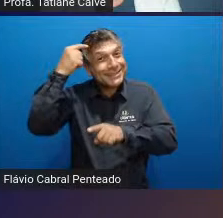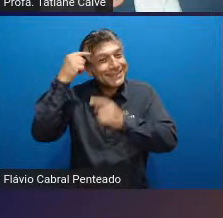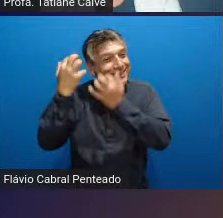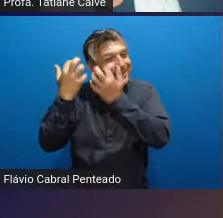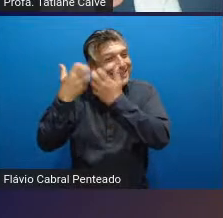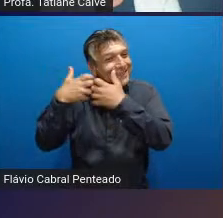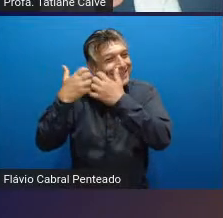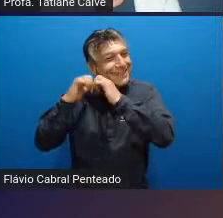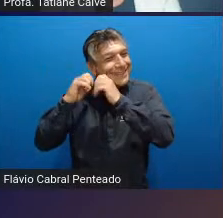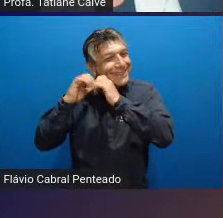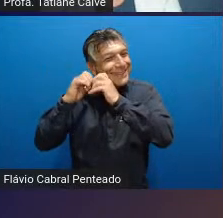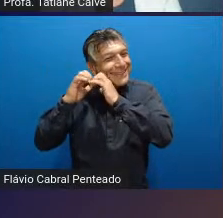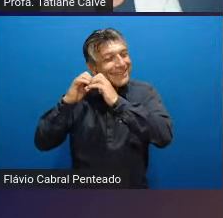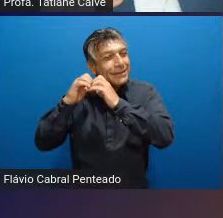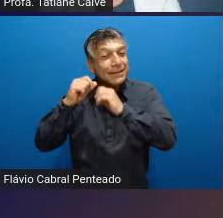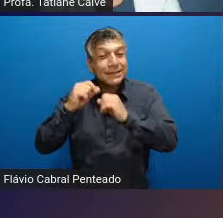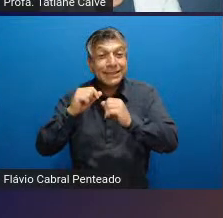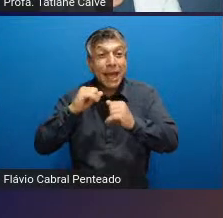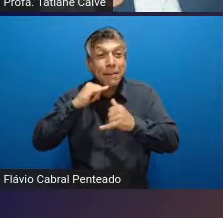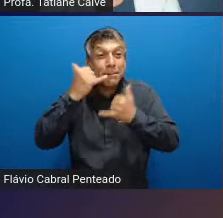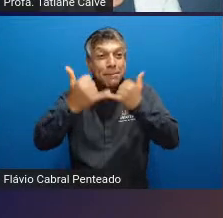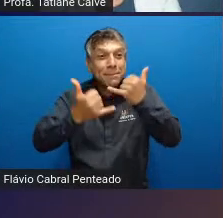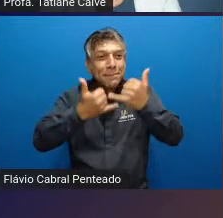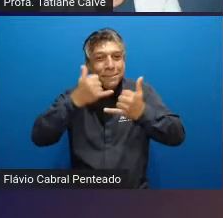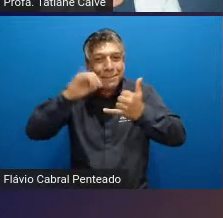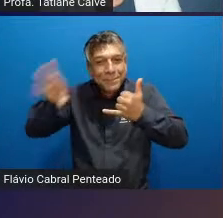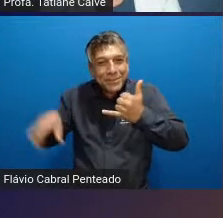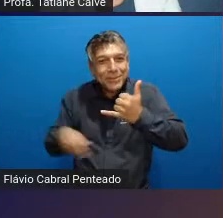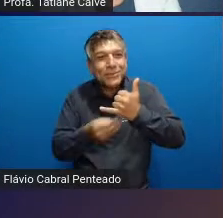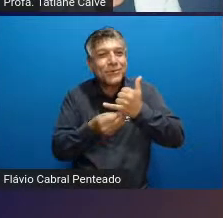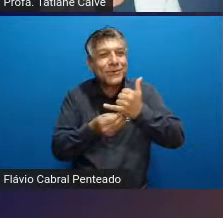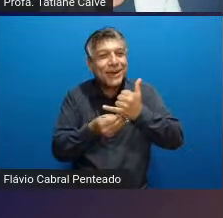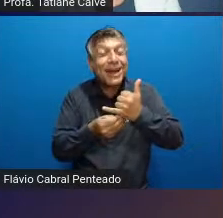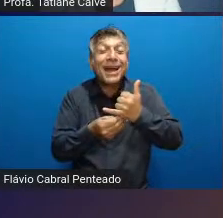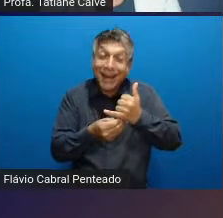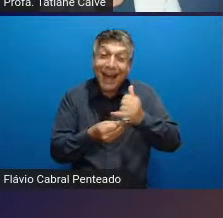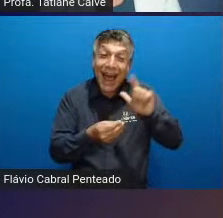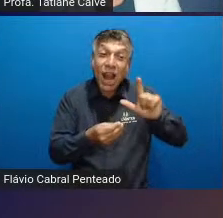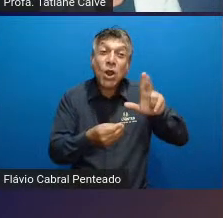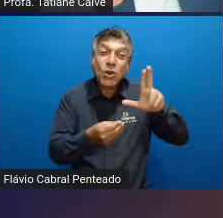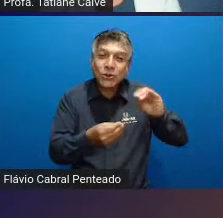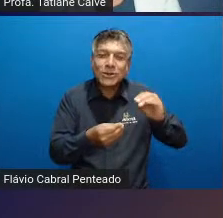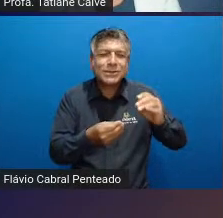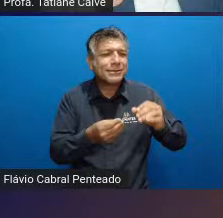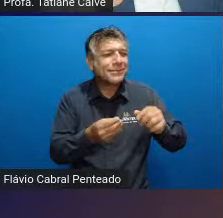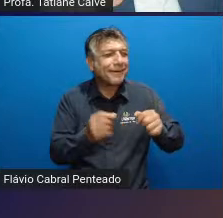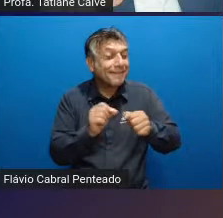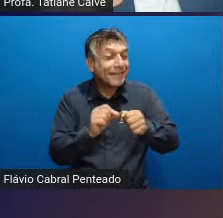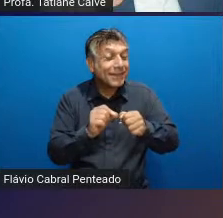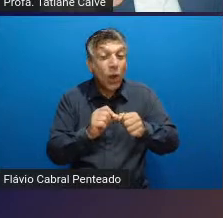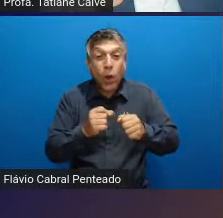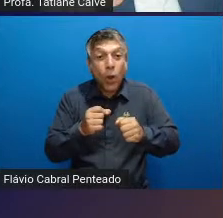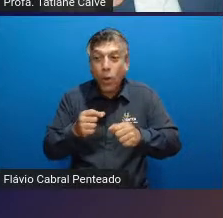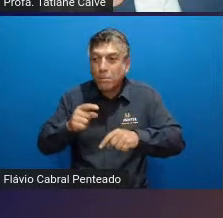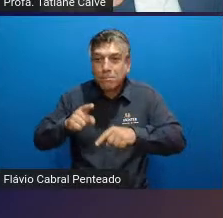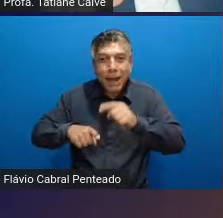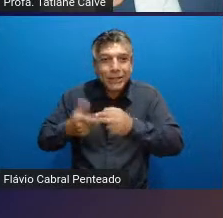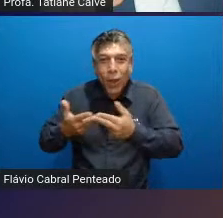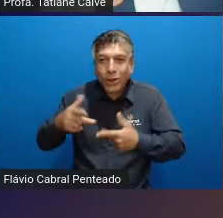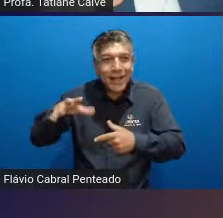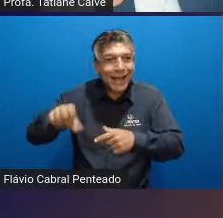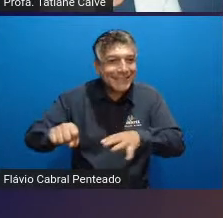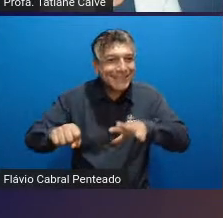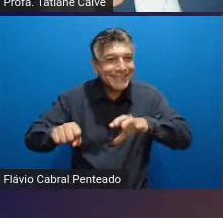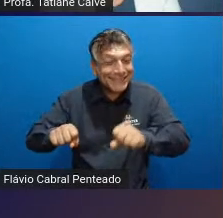quando você coloca um lúdico quando você experimenta uma brincadeira ou um objeto palpável as